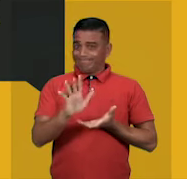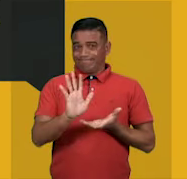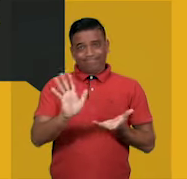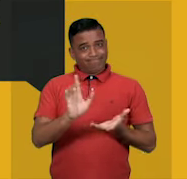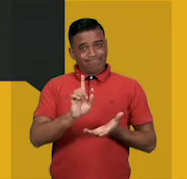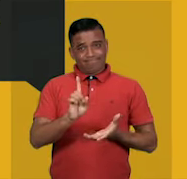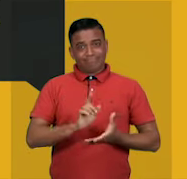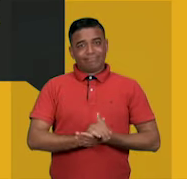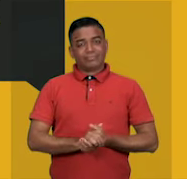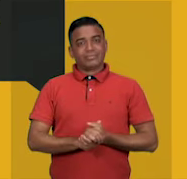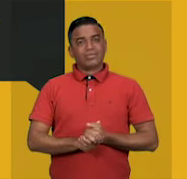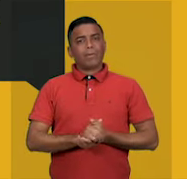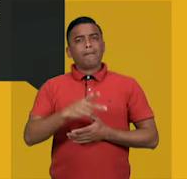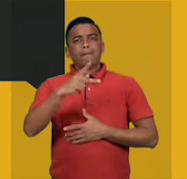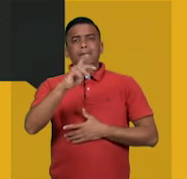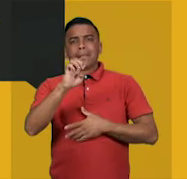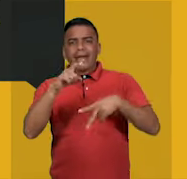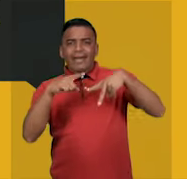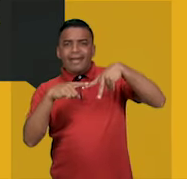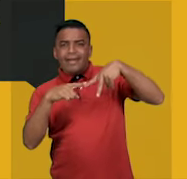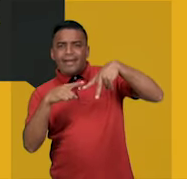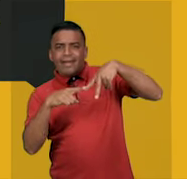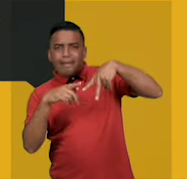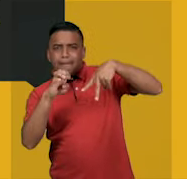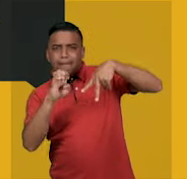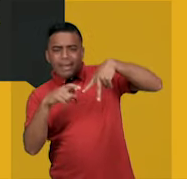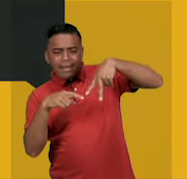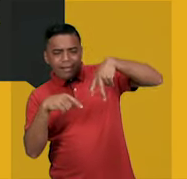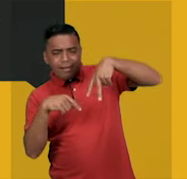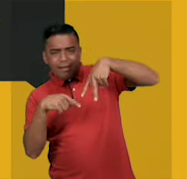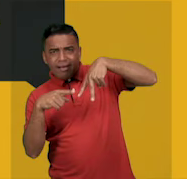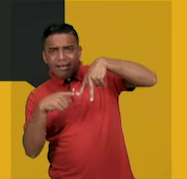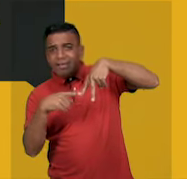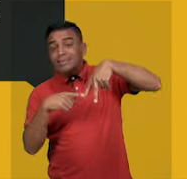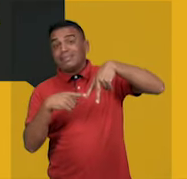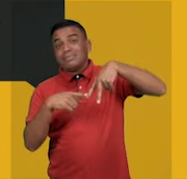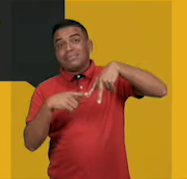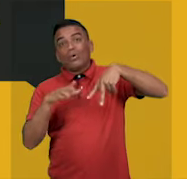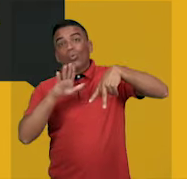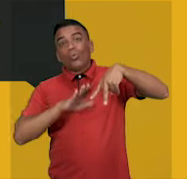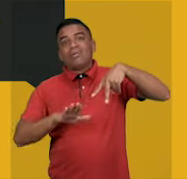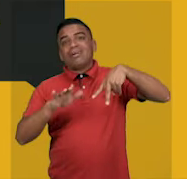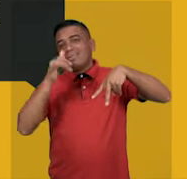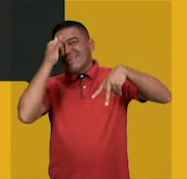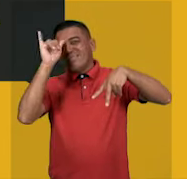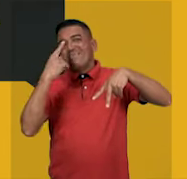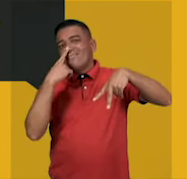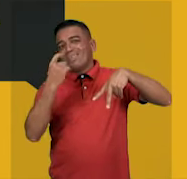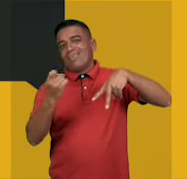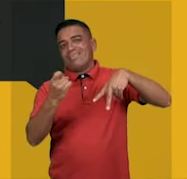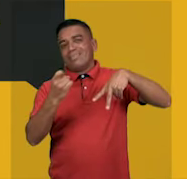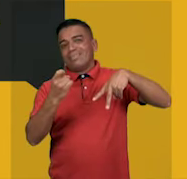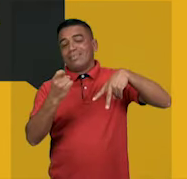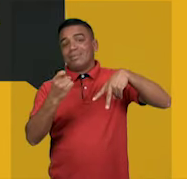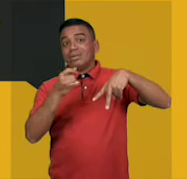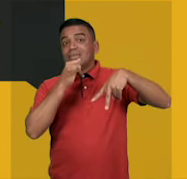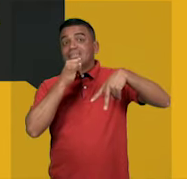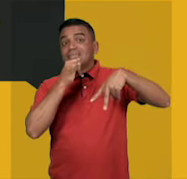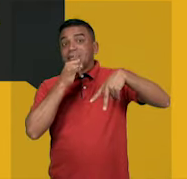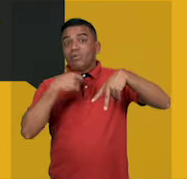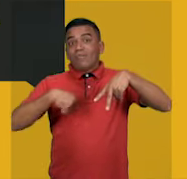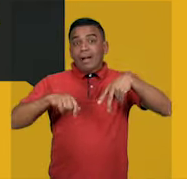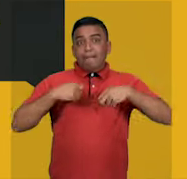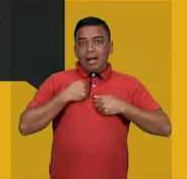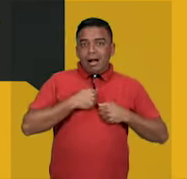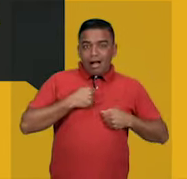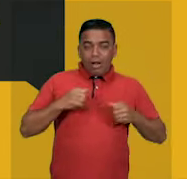Os pés exigem uma série de cuidados para evitar o mau cheiro, como enxugar bem os dedos após